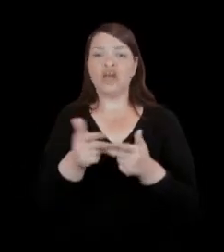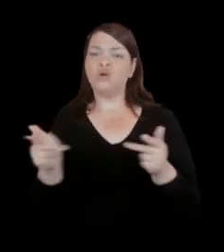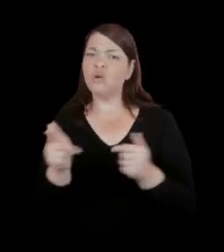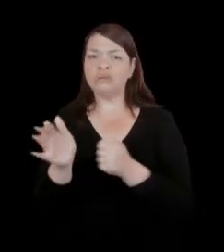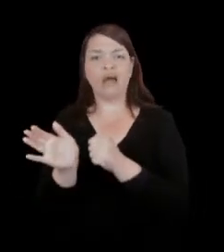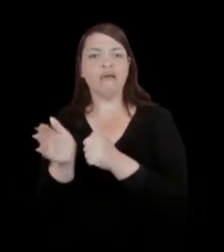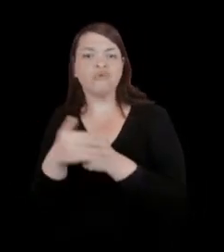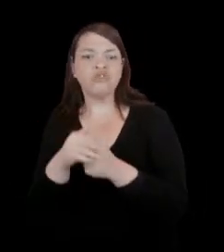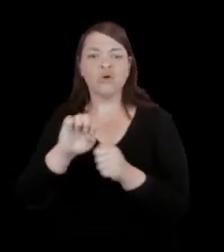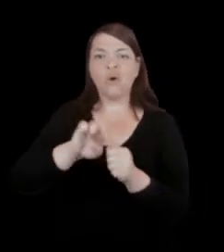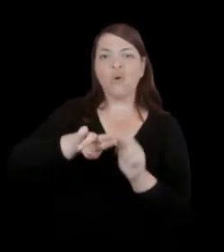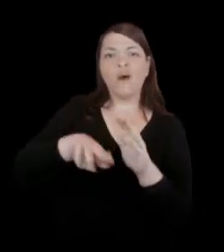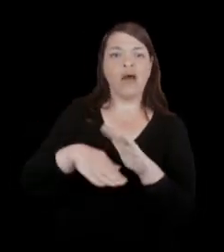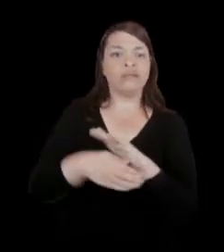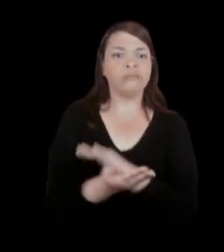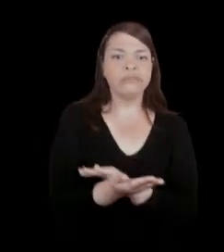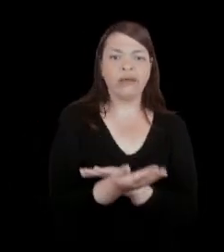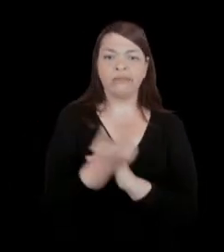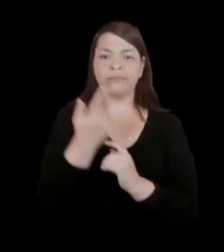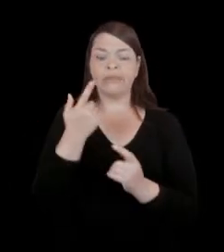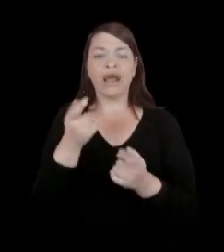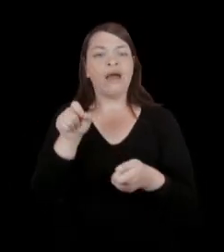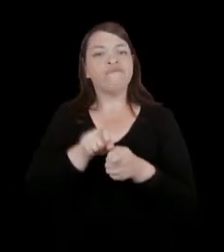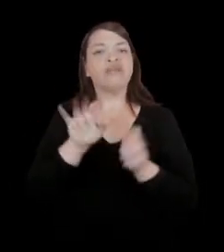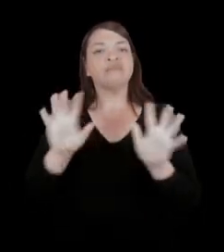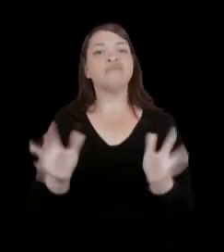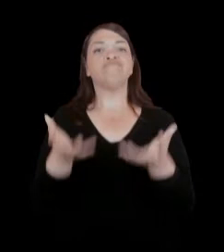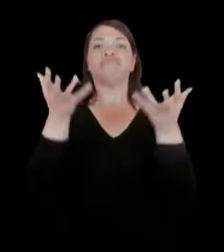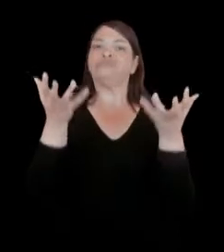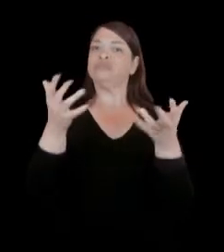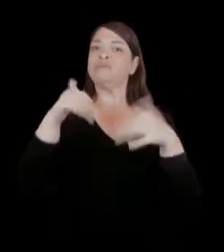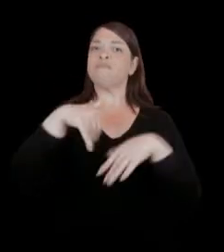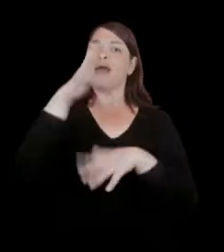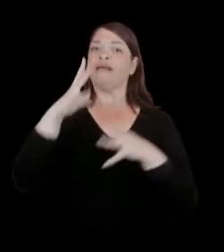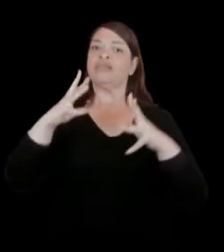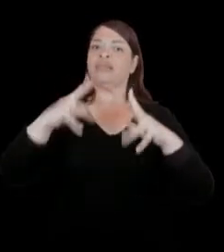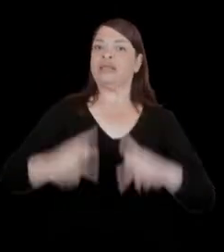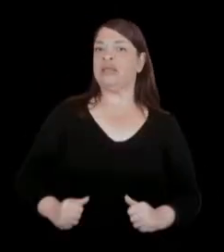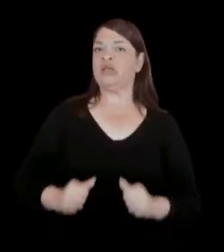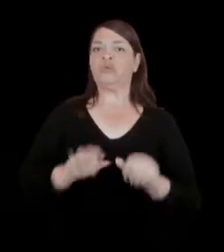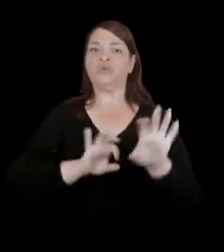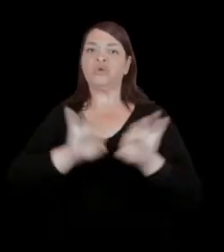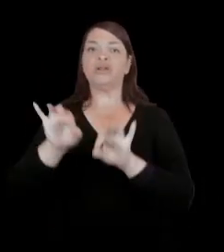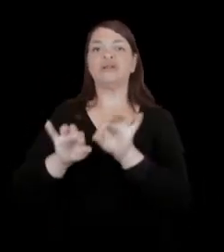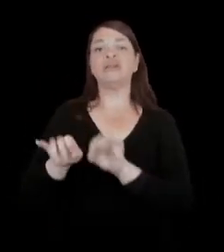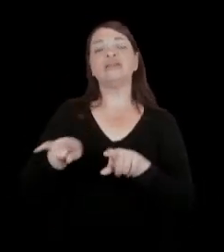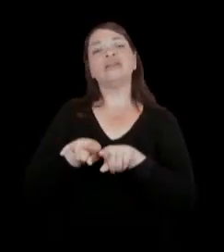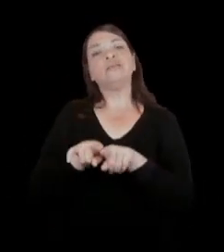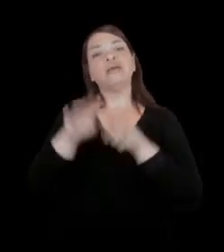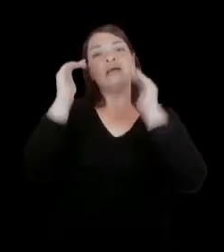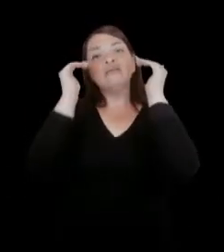adaptada para tornar esse visual mais limpo e, é claro, ainda atendendo a legislação local.